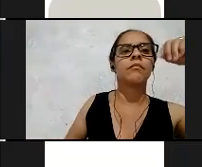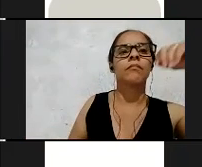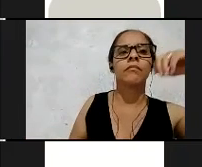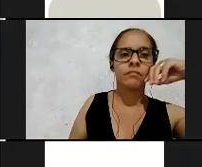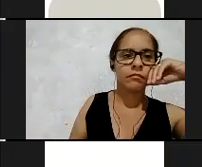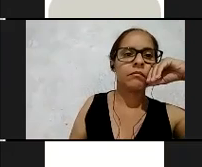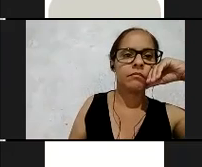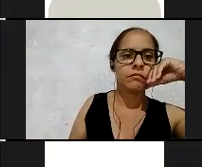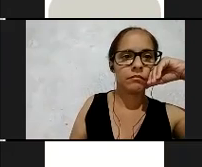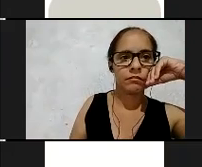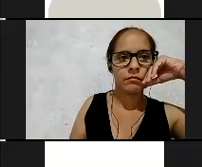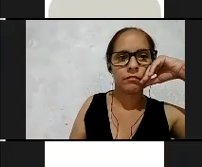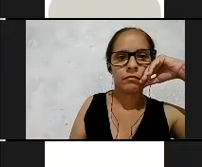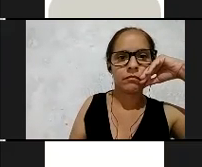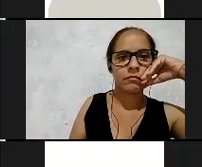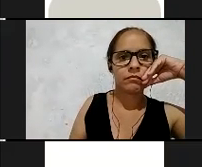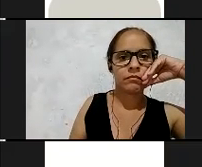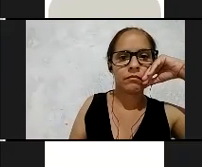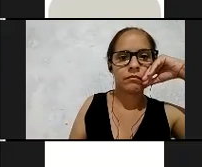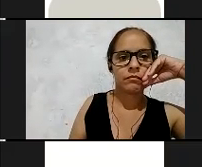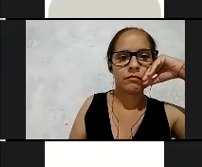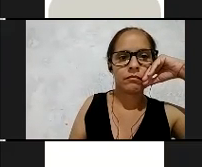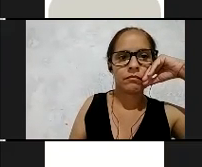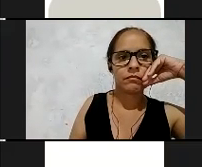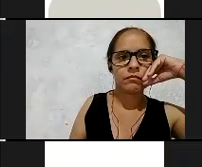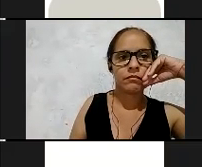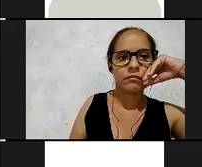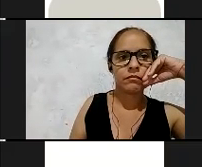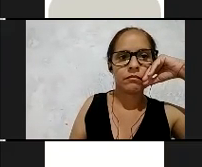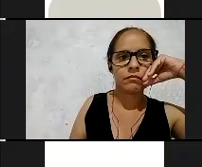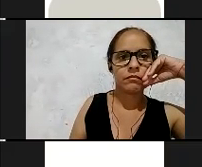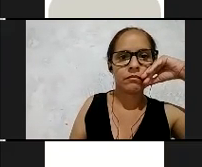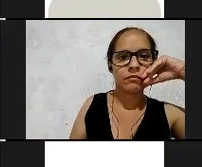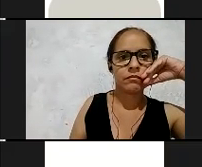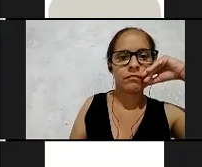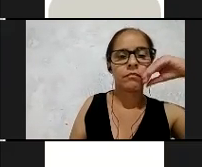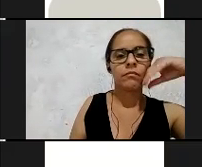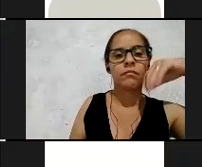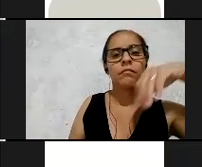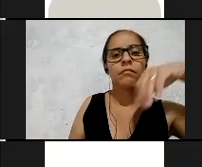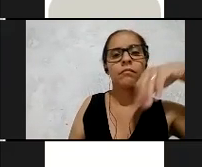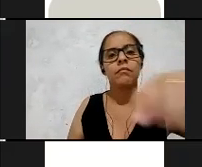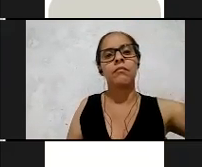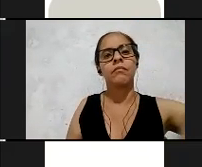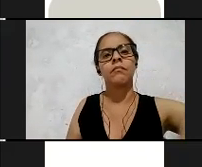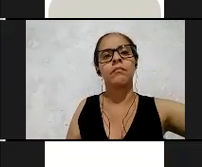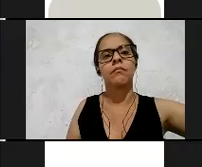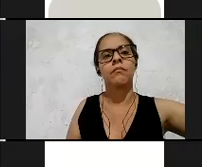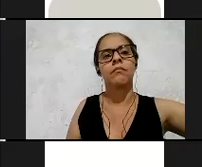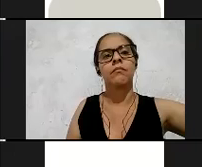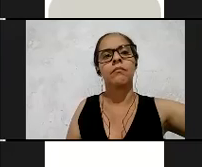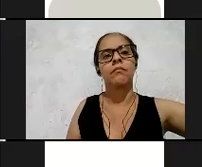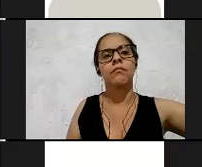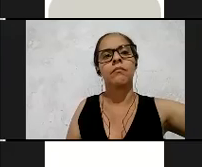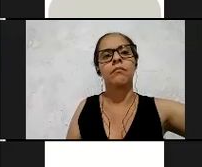os conhecimentos, as ferramentas, como ele pode oportunizar para os alunos